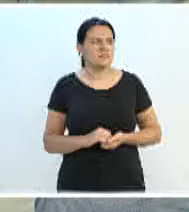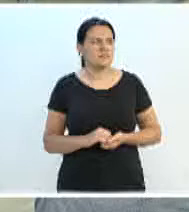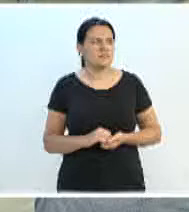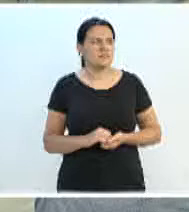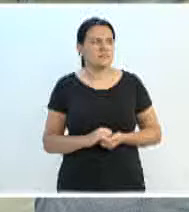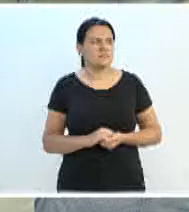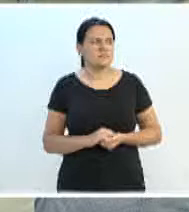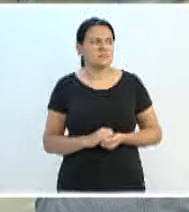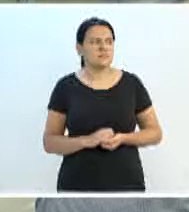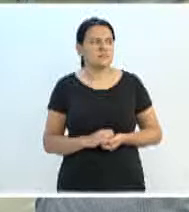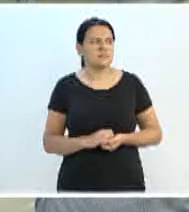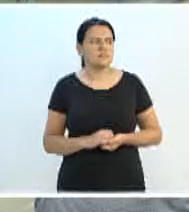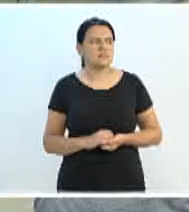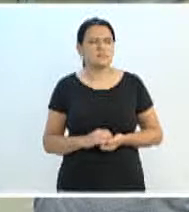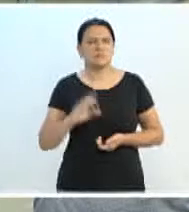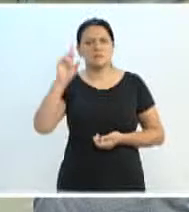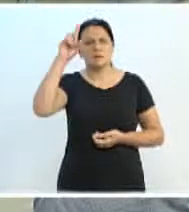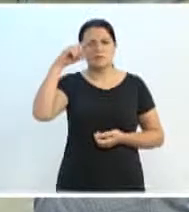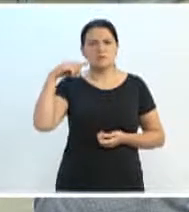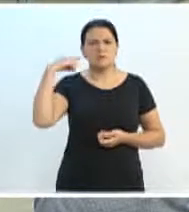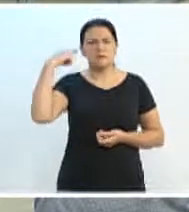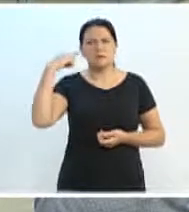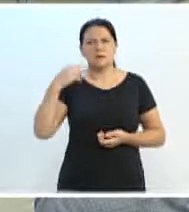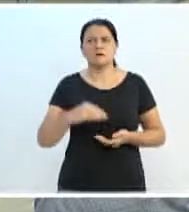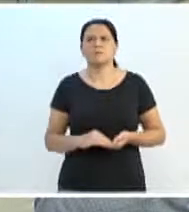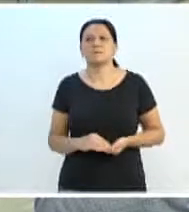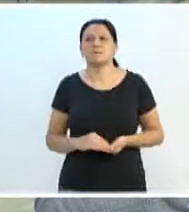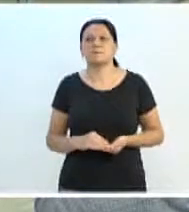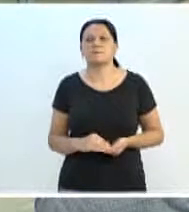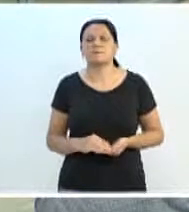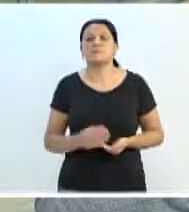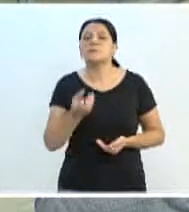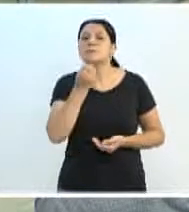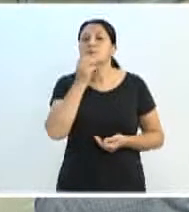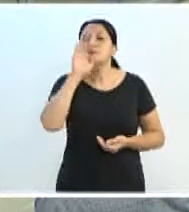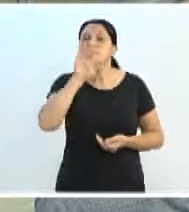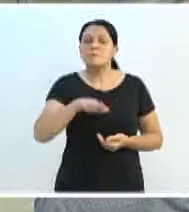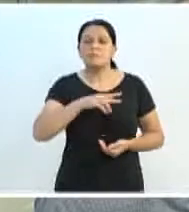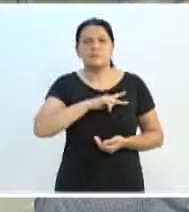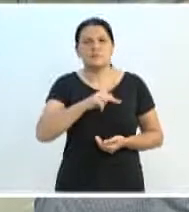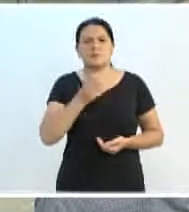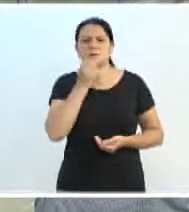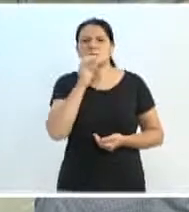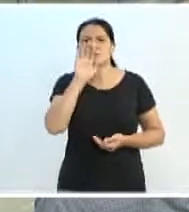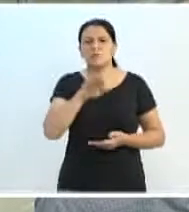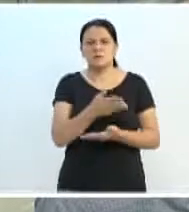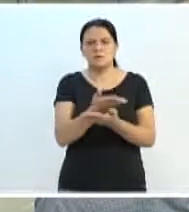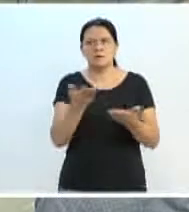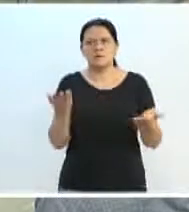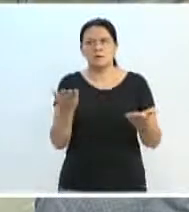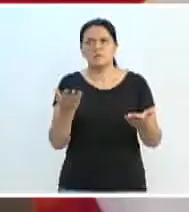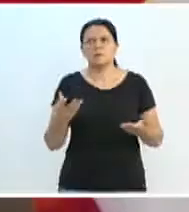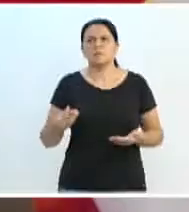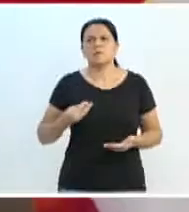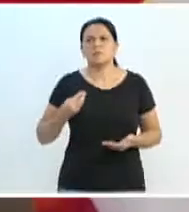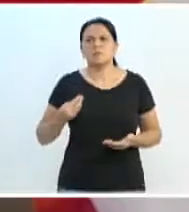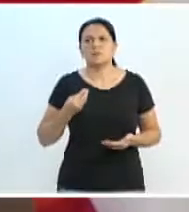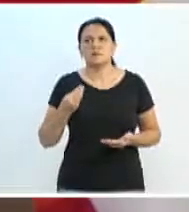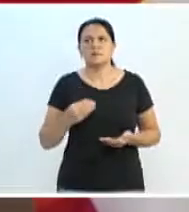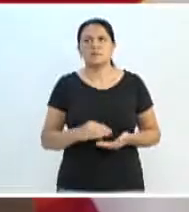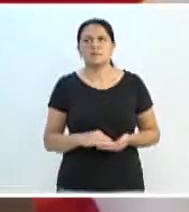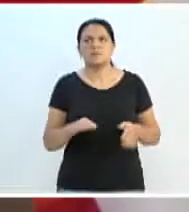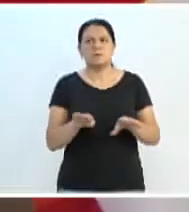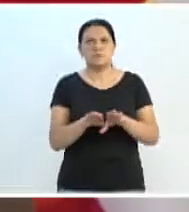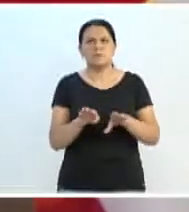Senhor presidente, boa tarde, boa tarde, colegas vereadores, vereadora Cris, aos presentes e também os que estão nos